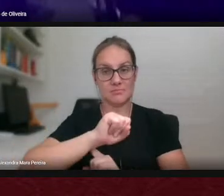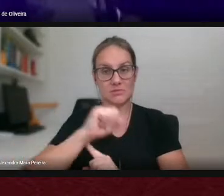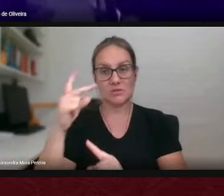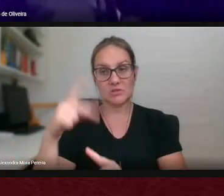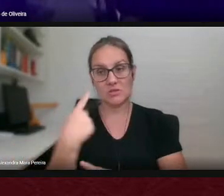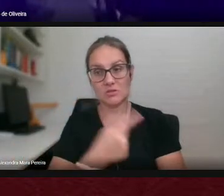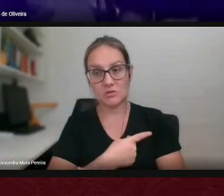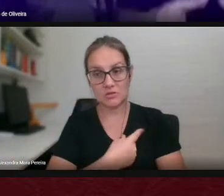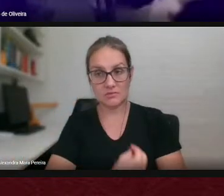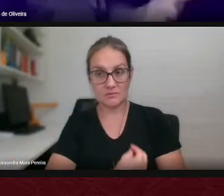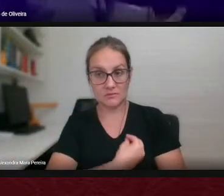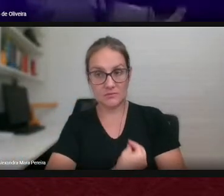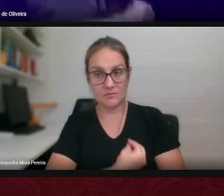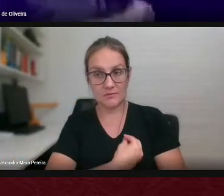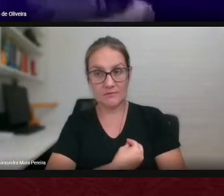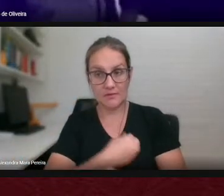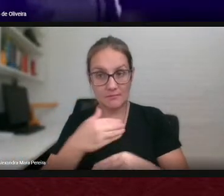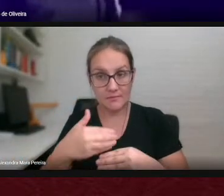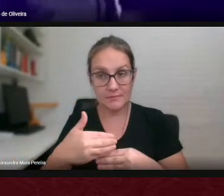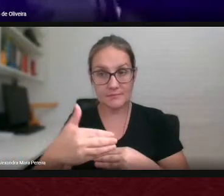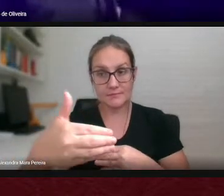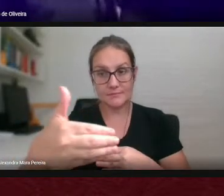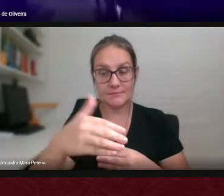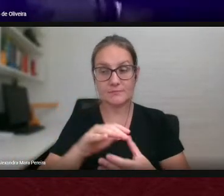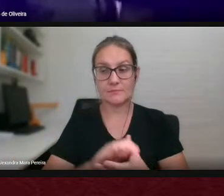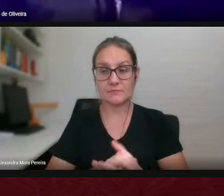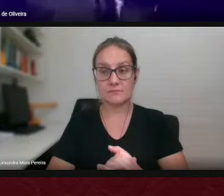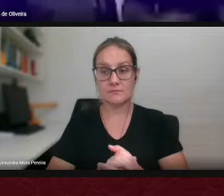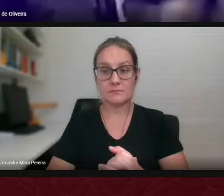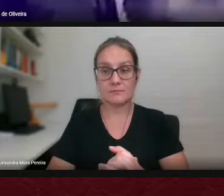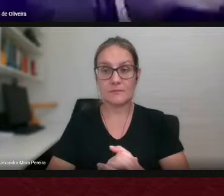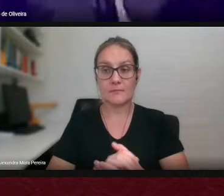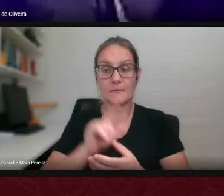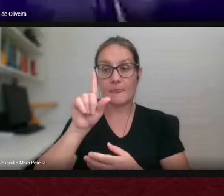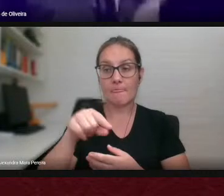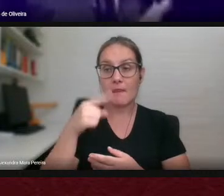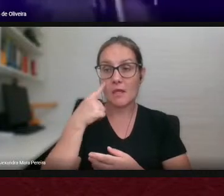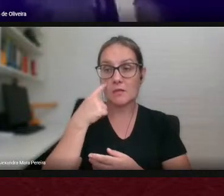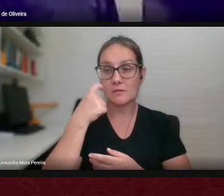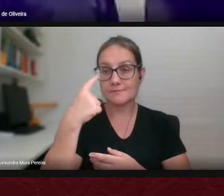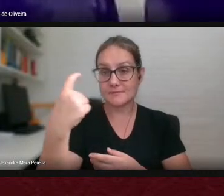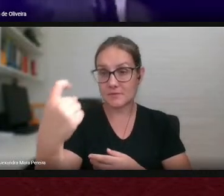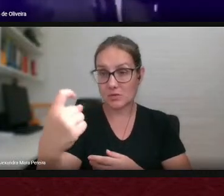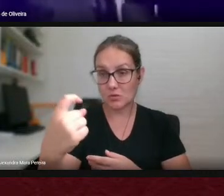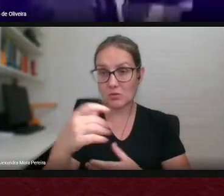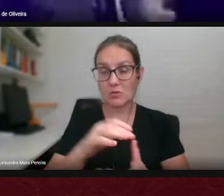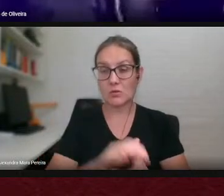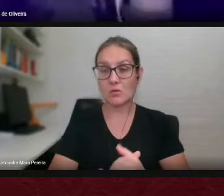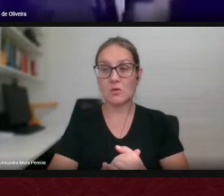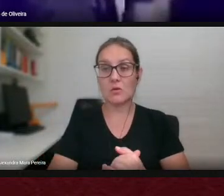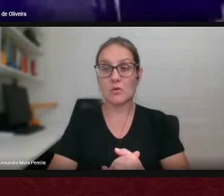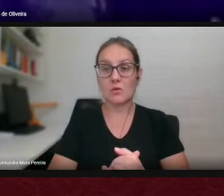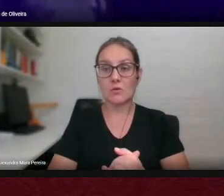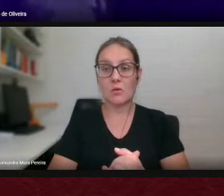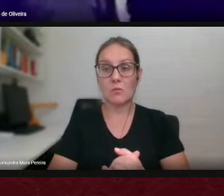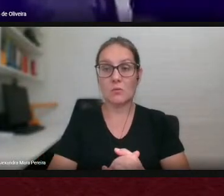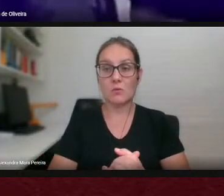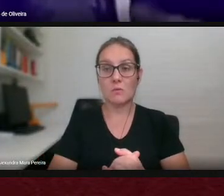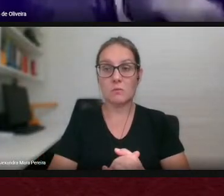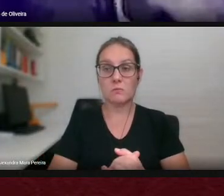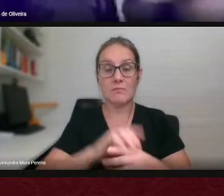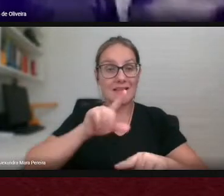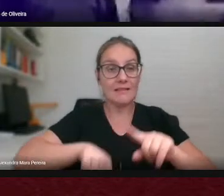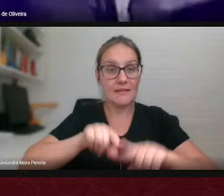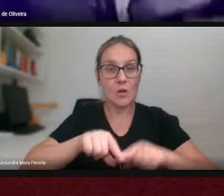vamos viver a partir de agora é muito interessante enquanto objeto privilegiado da crítica a